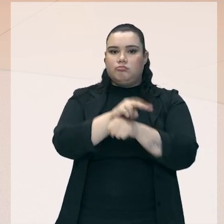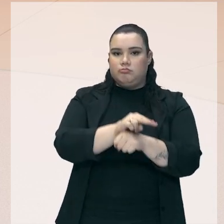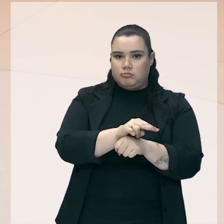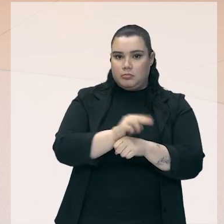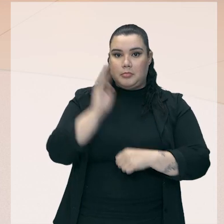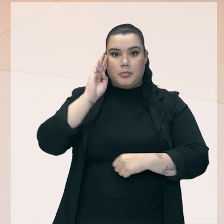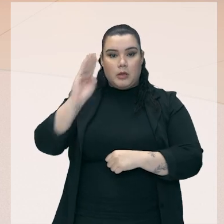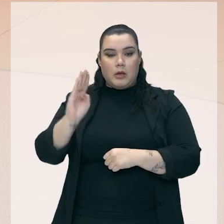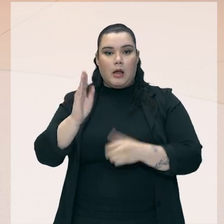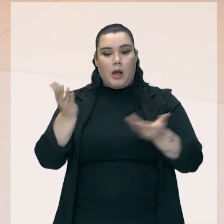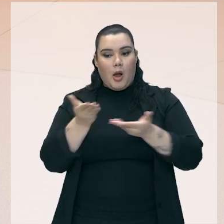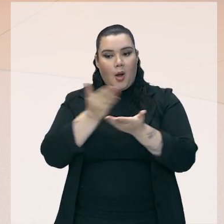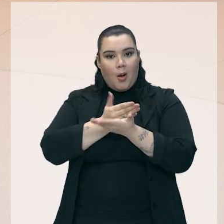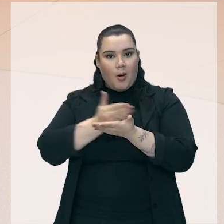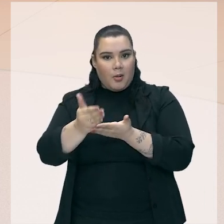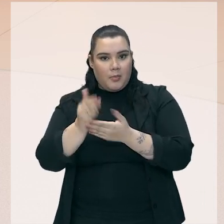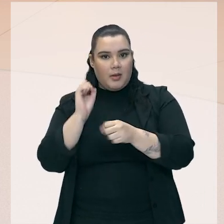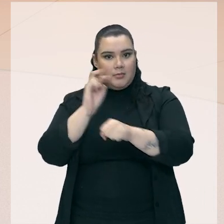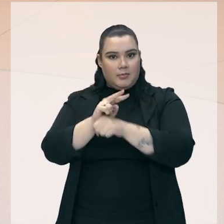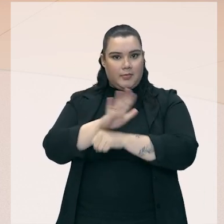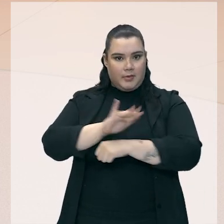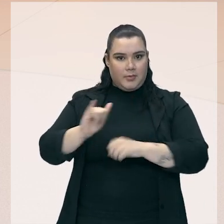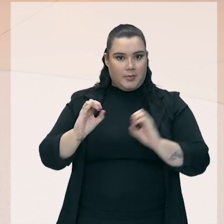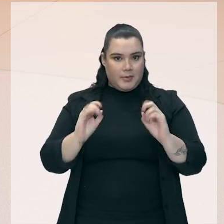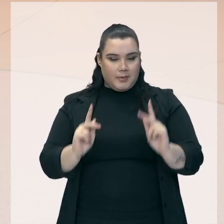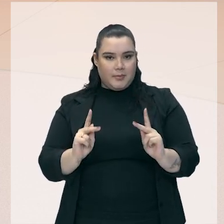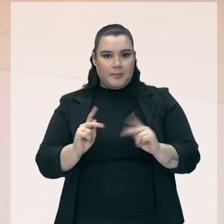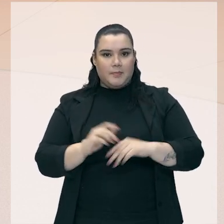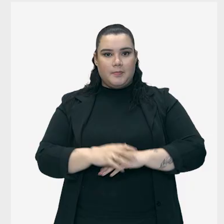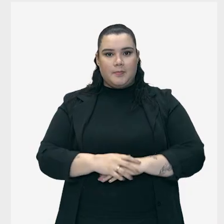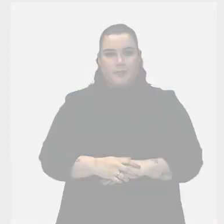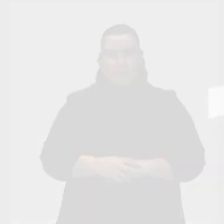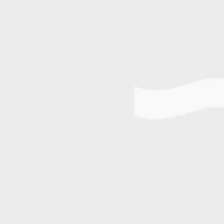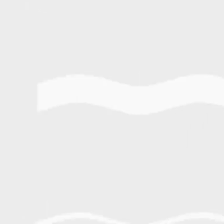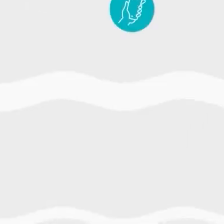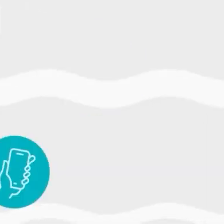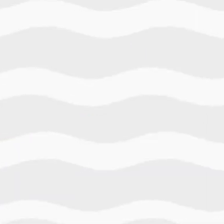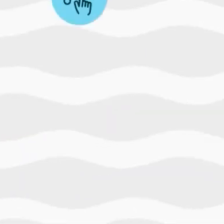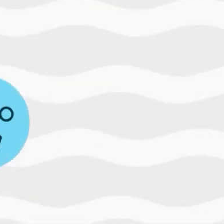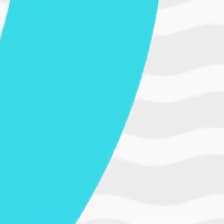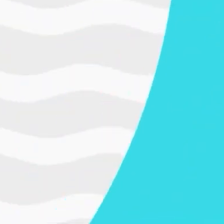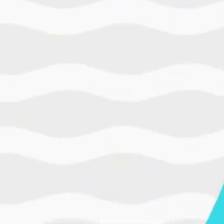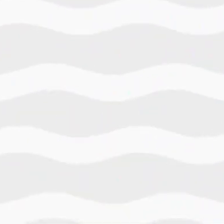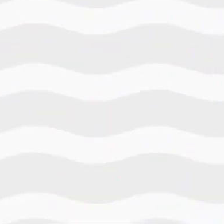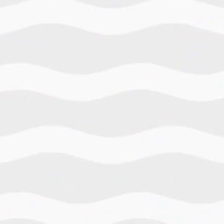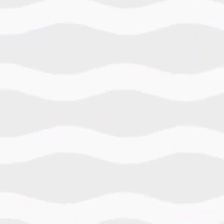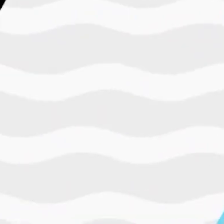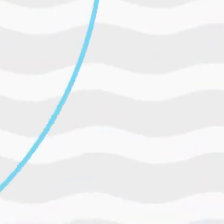principalmente quem ainda está nesse período de estudos. Beleza? e aí